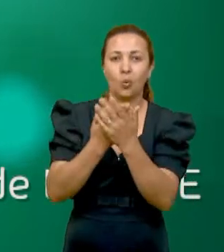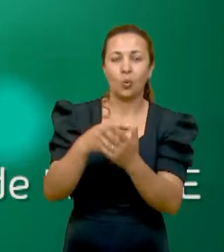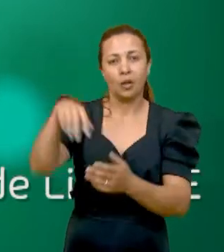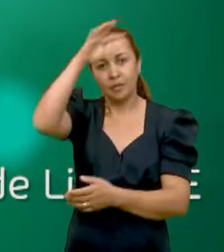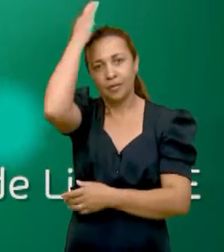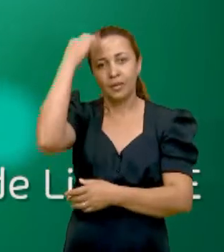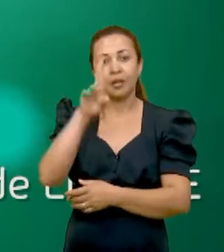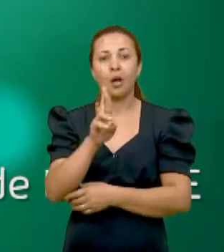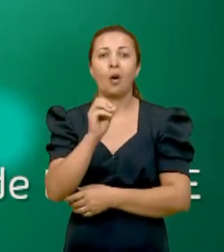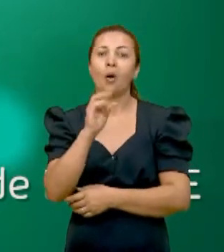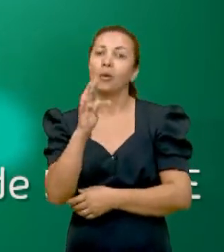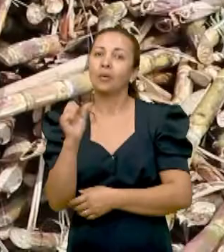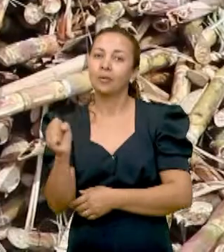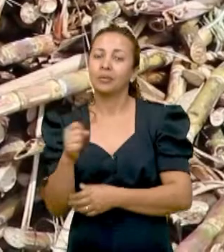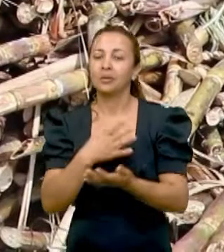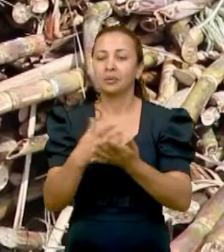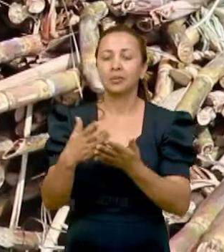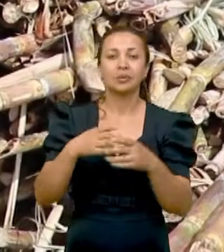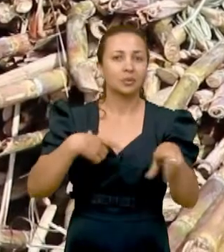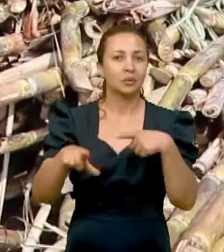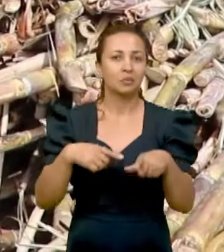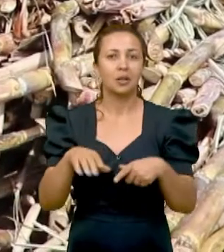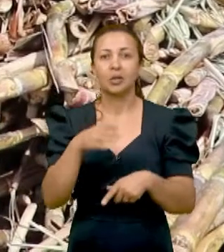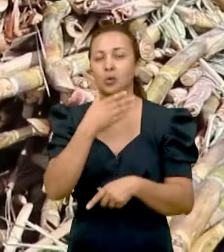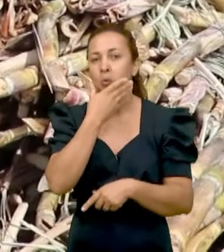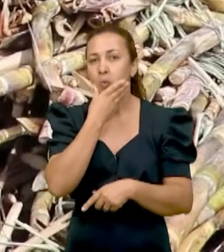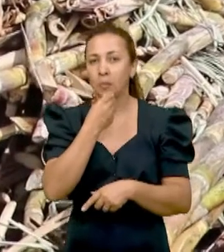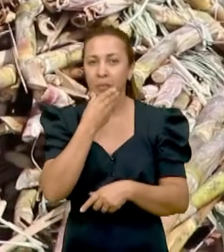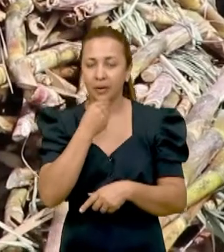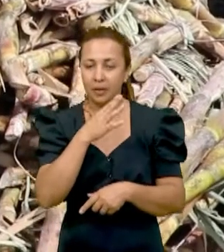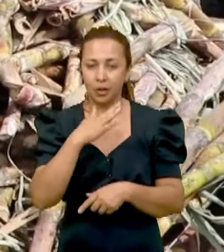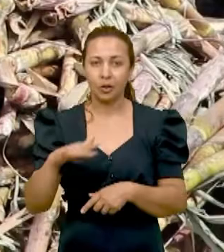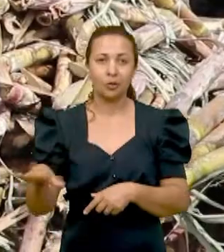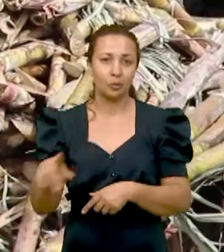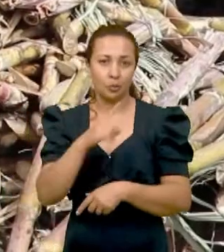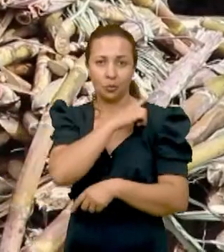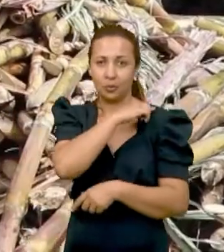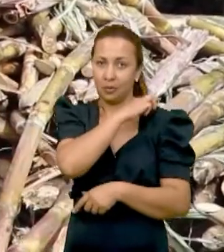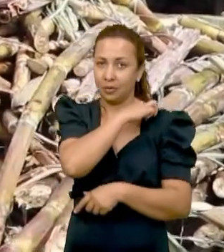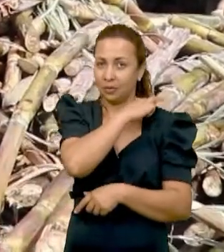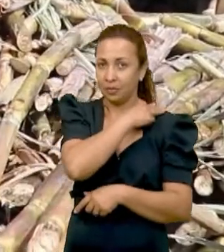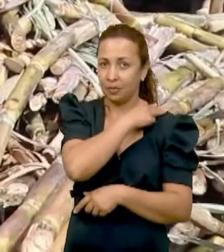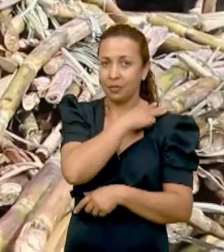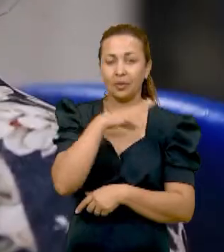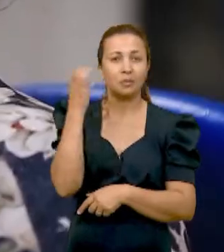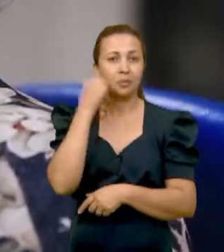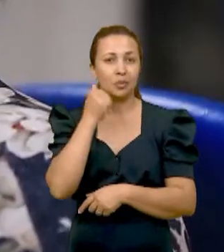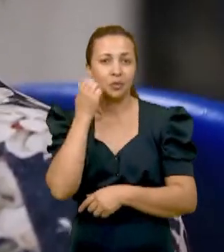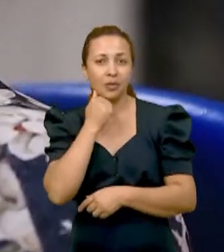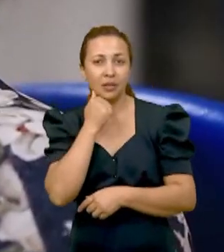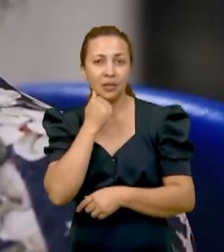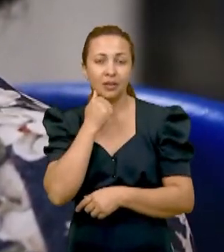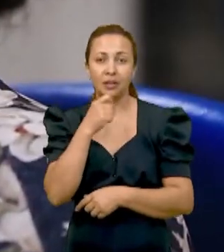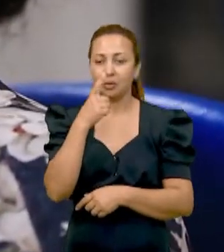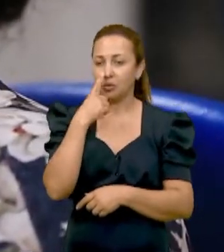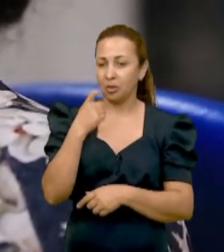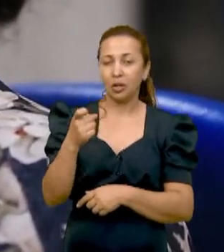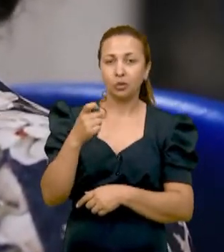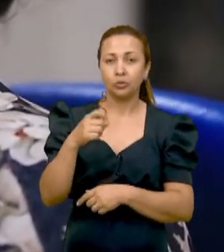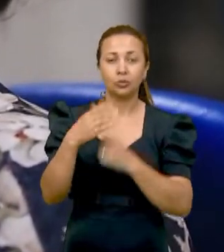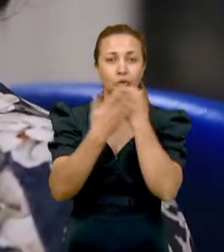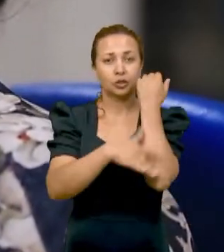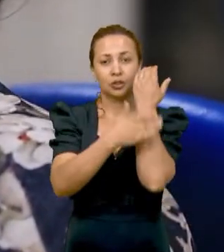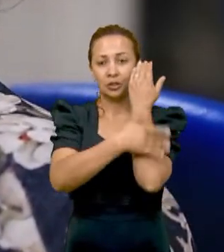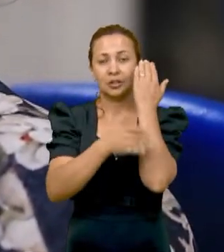os trabalhos com os meninos do ensino médio, aproveitando o resíduo de cana-de-açúcar. Para isso, a gente